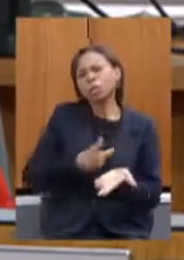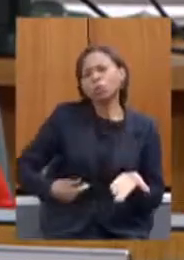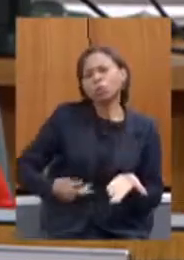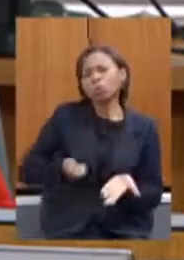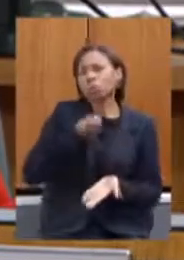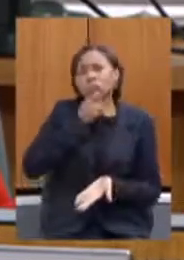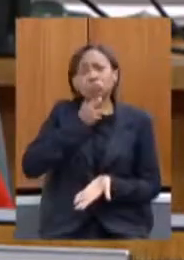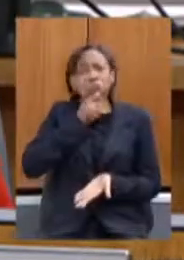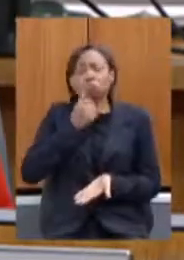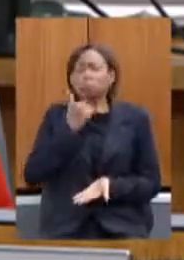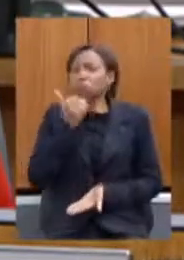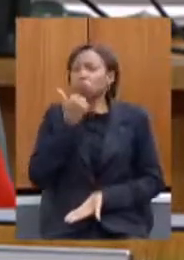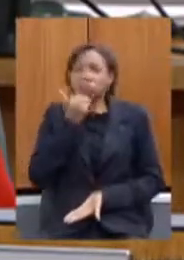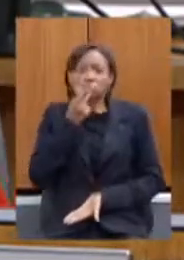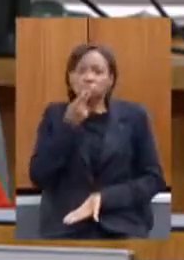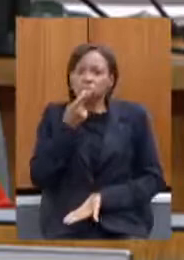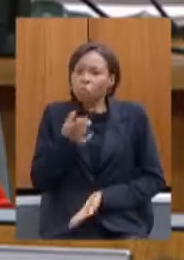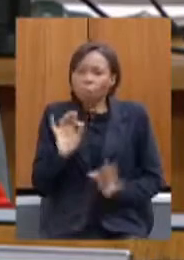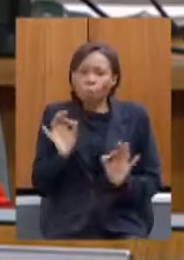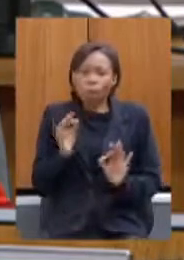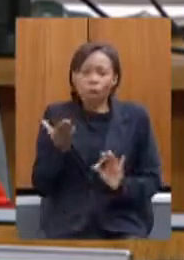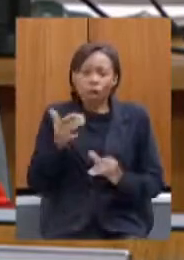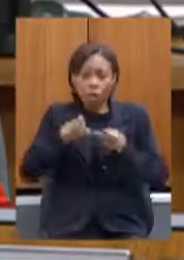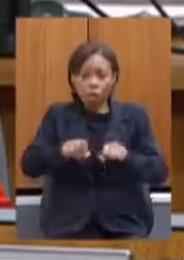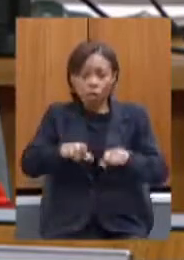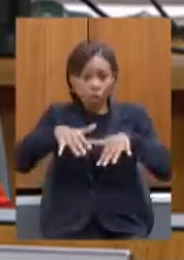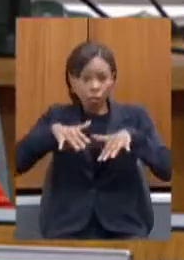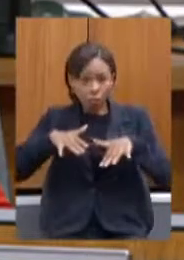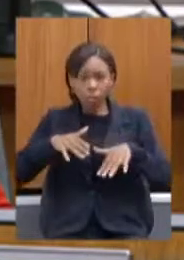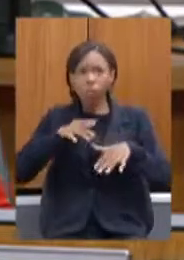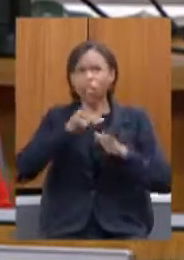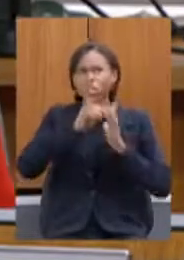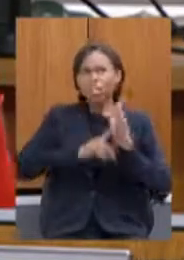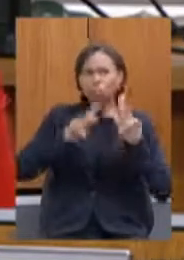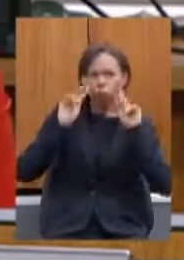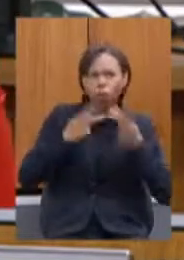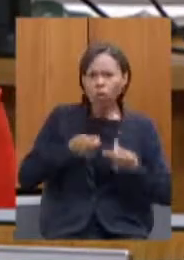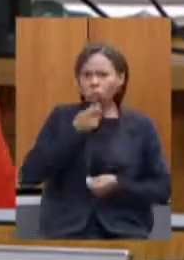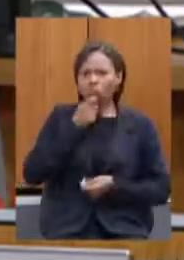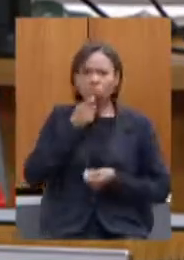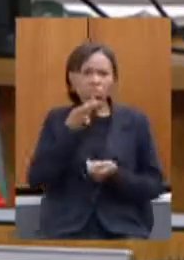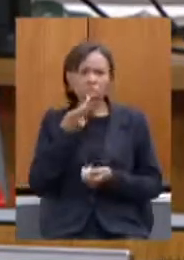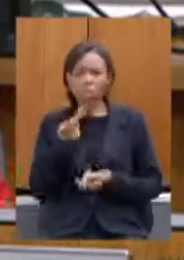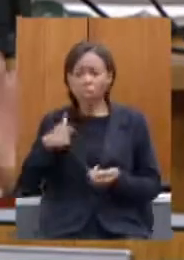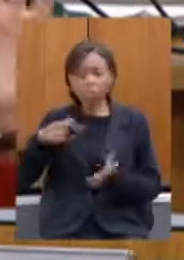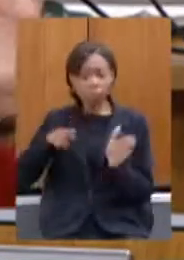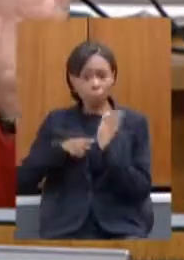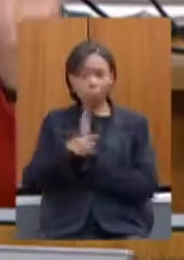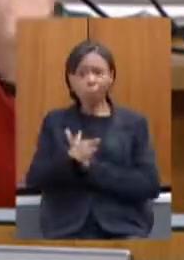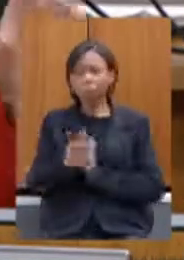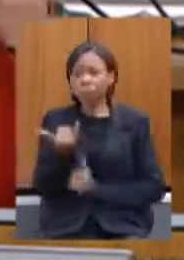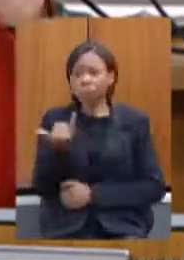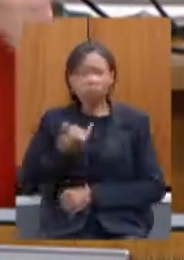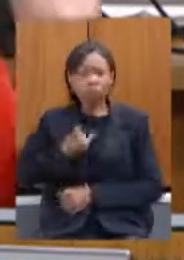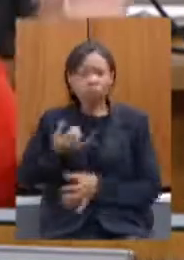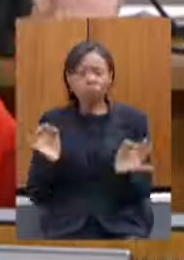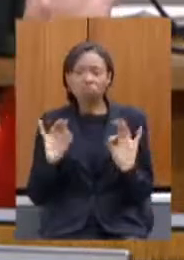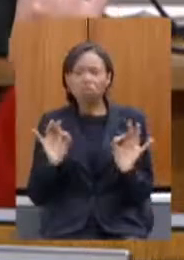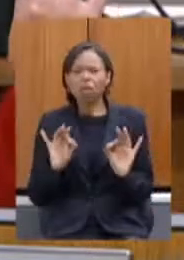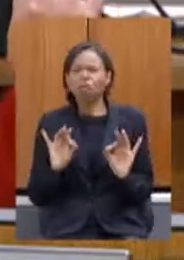ninguém fala não falaram na audiência pública da comissão de direitos humanos a gente pergunta não fala existe uma disputa